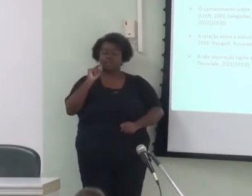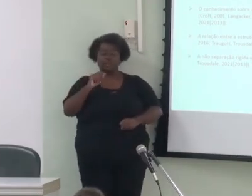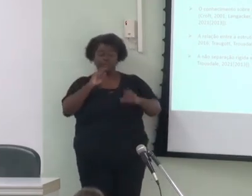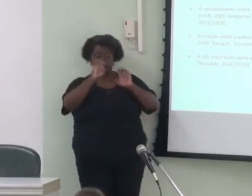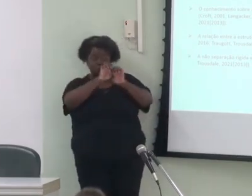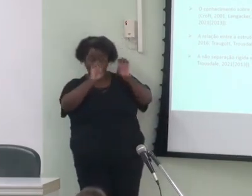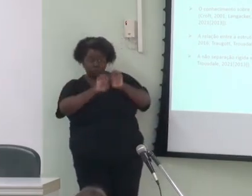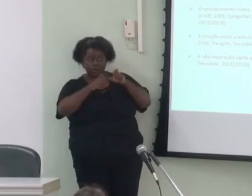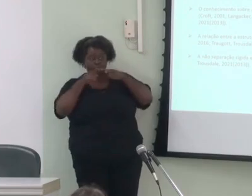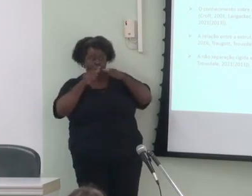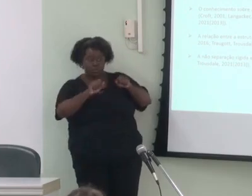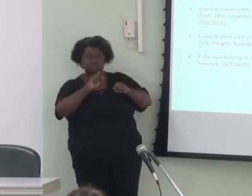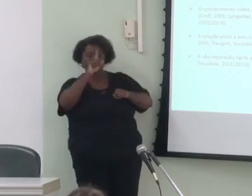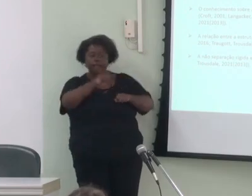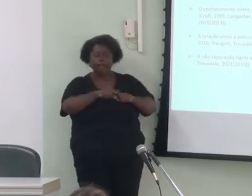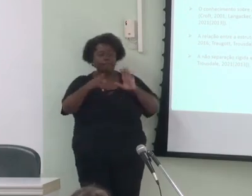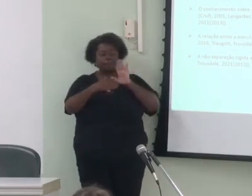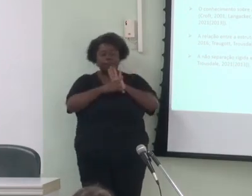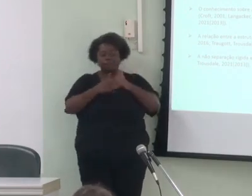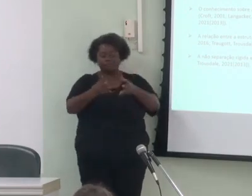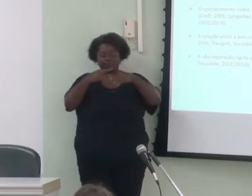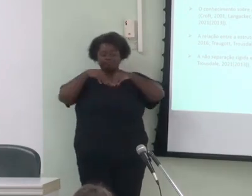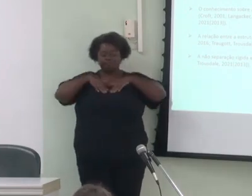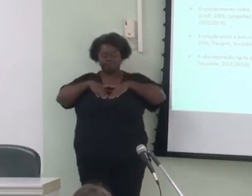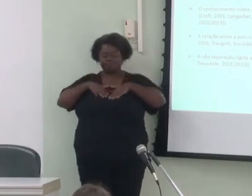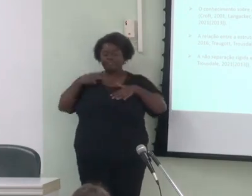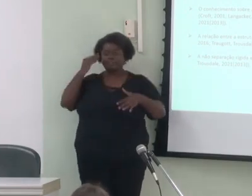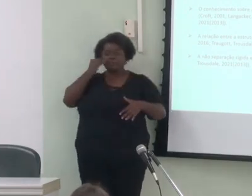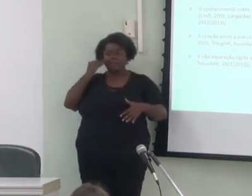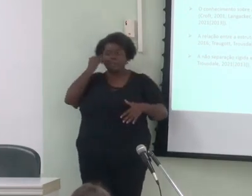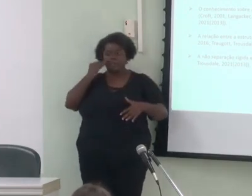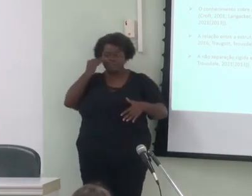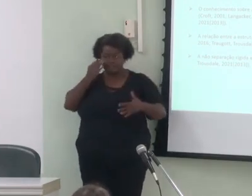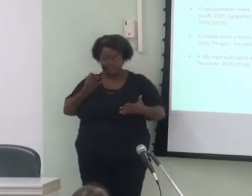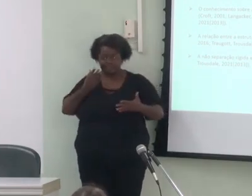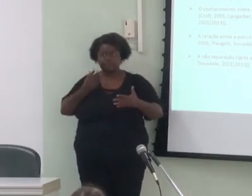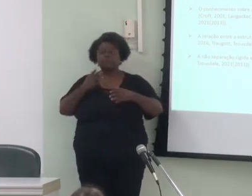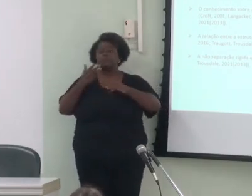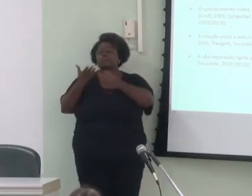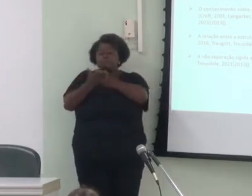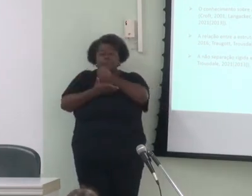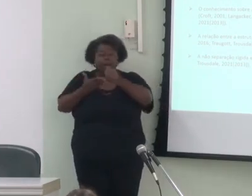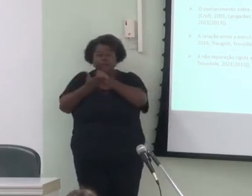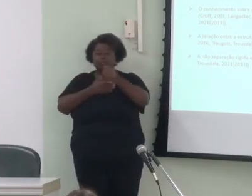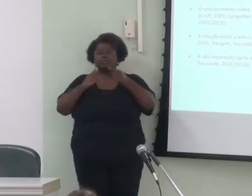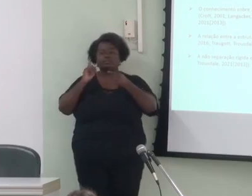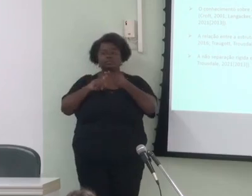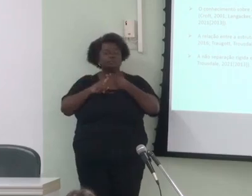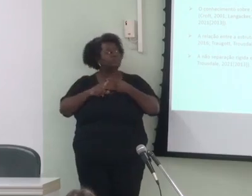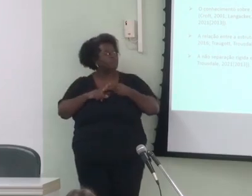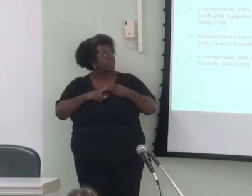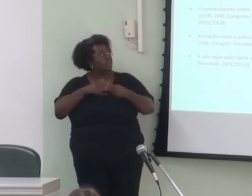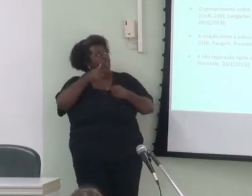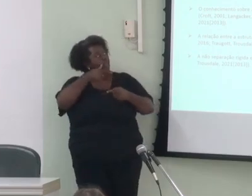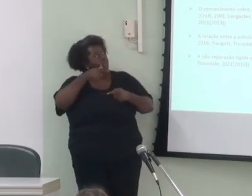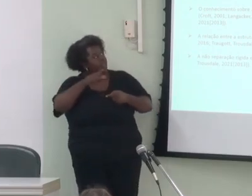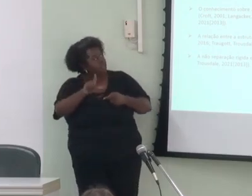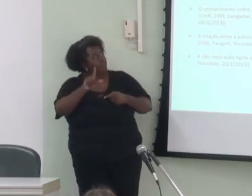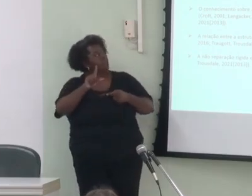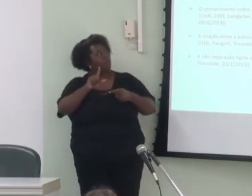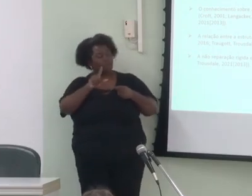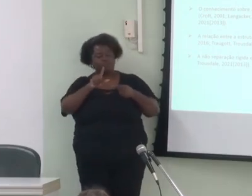moldada pela experiência Entre as premissas básicas estão A língua envolve pareamentos de forma e